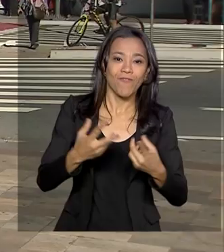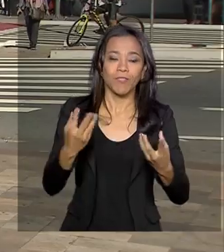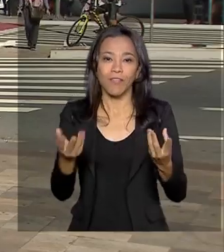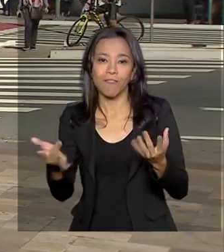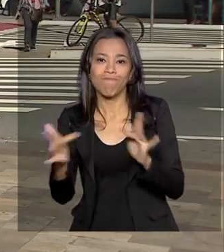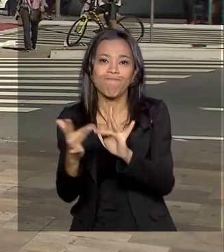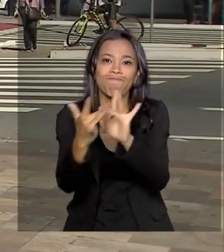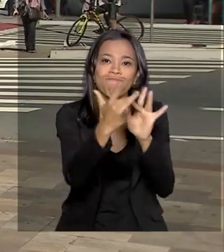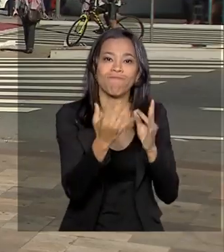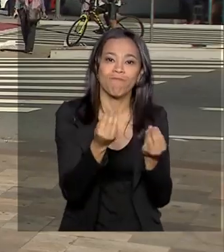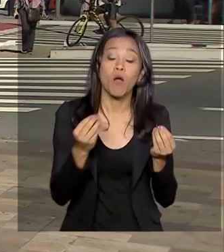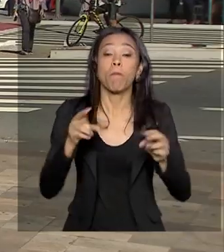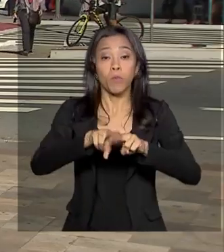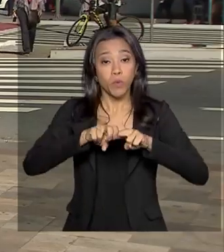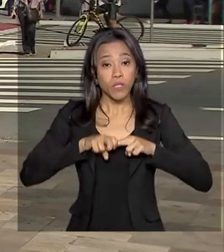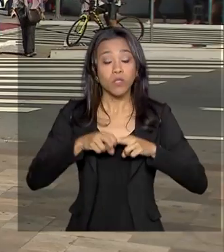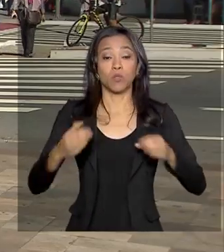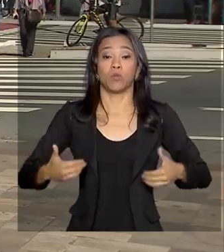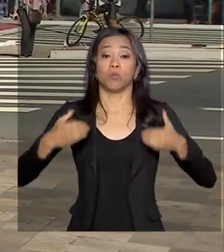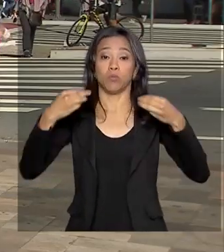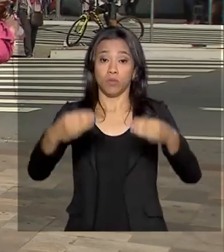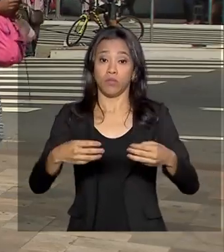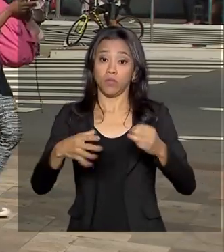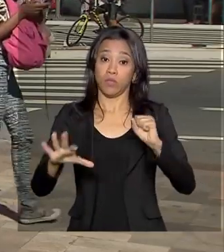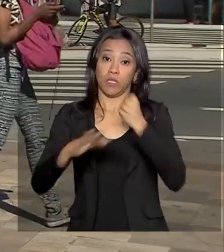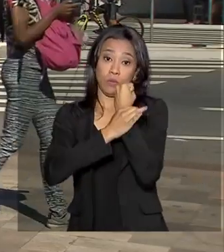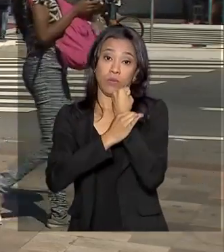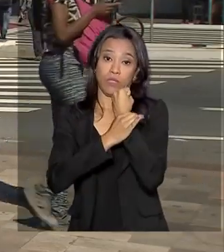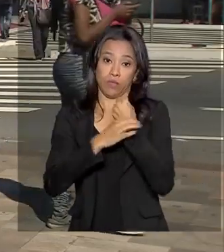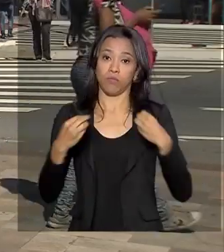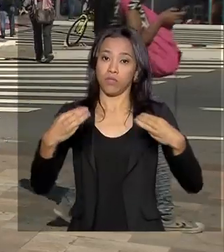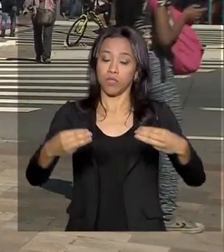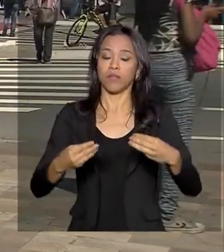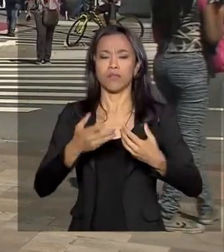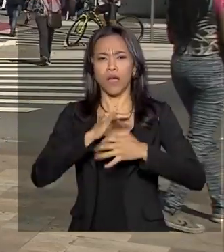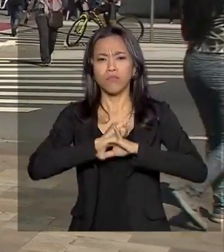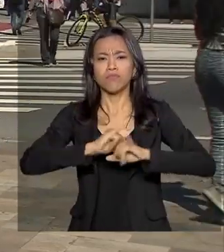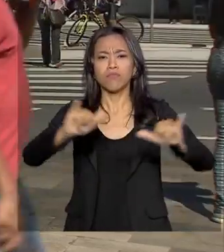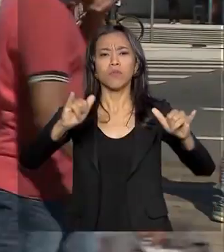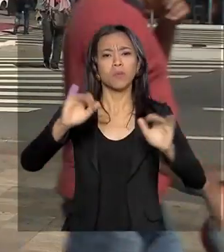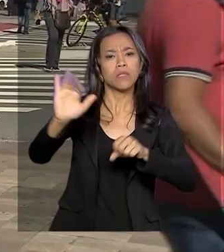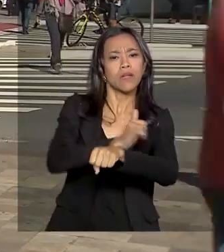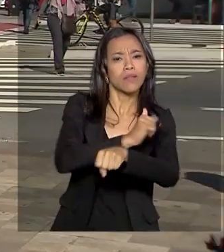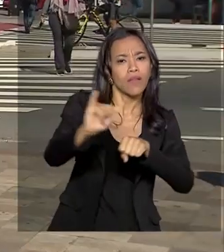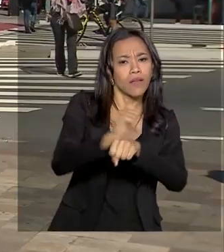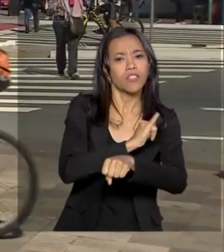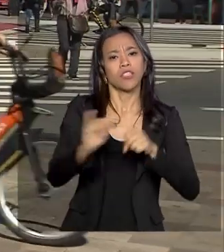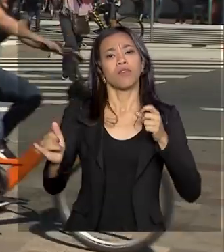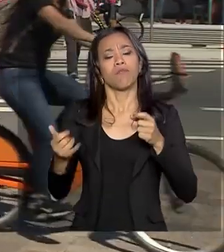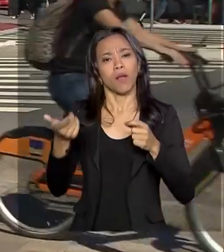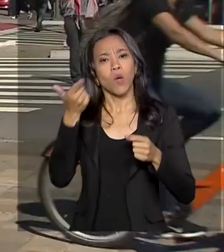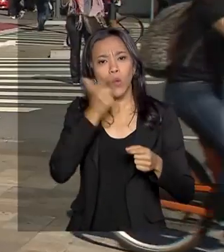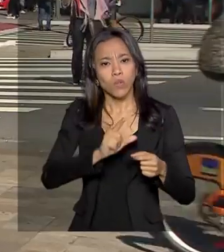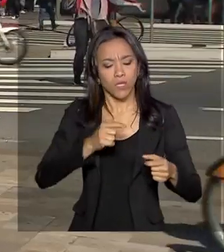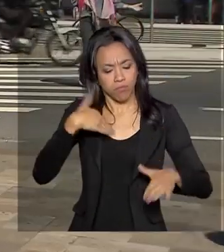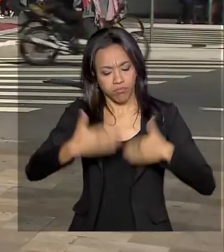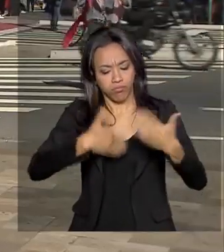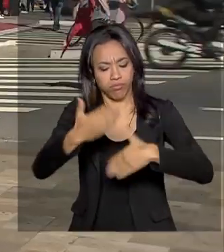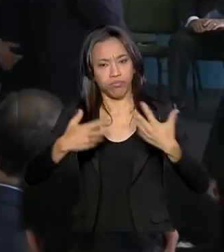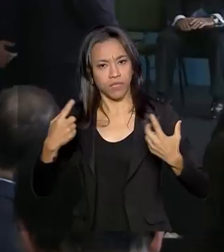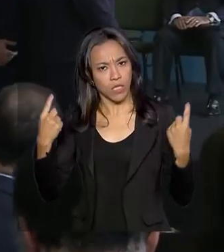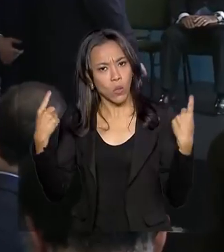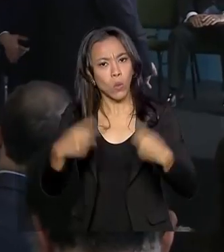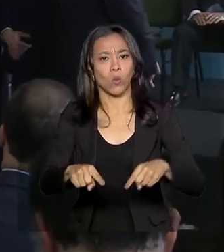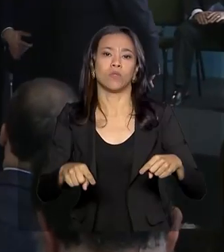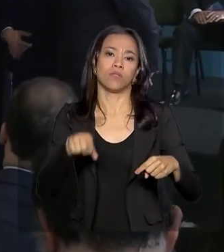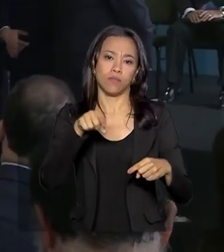Segurança Pública está lançando um pacto nacional para coordenar essas ações e tornar esse combate mais efetivo.